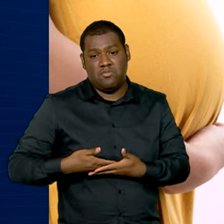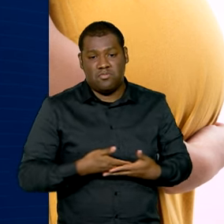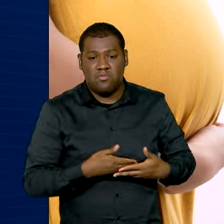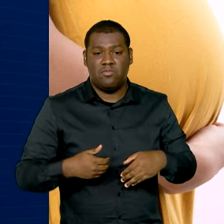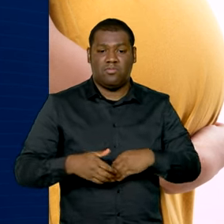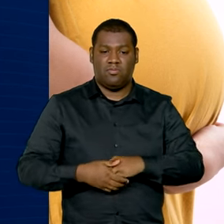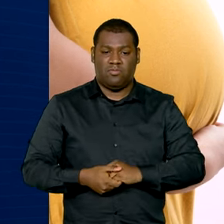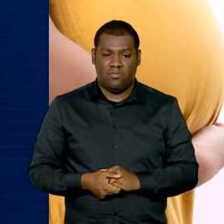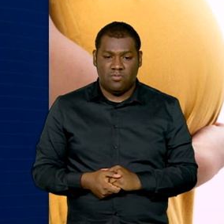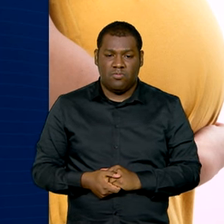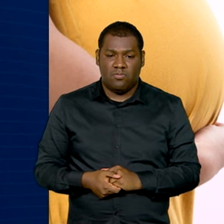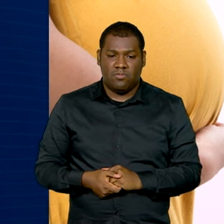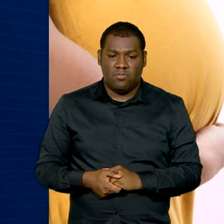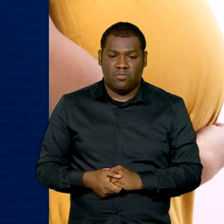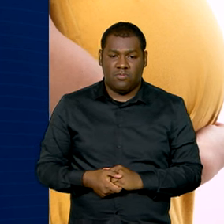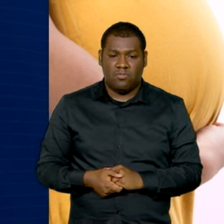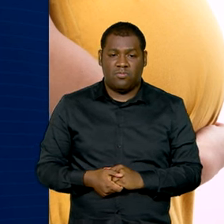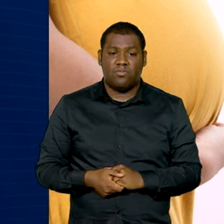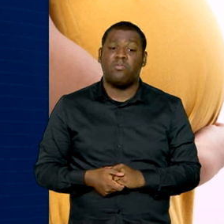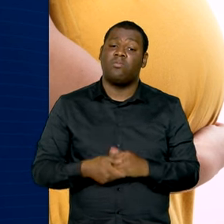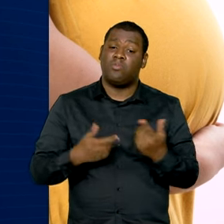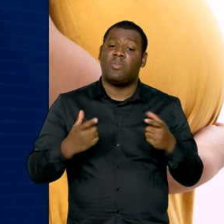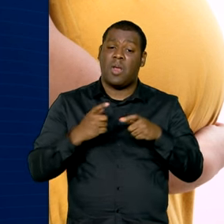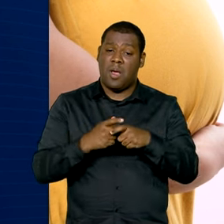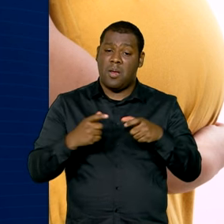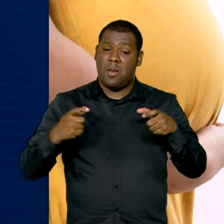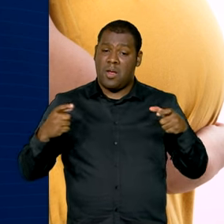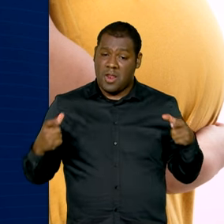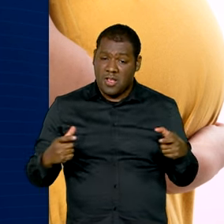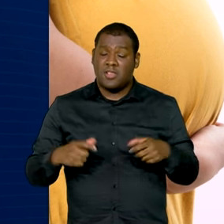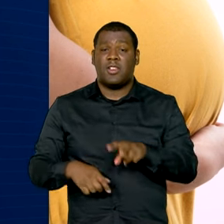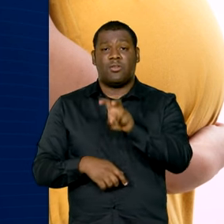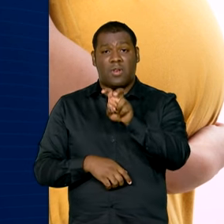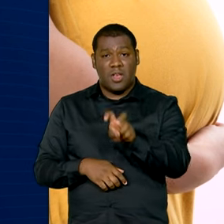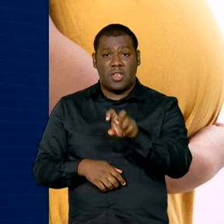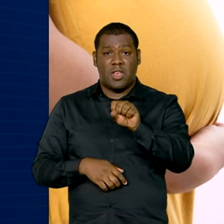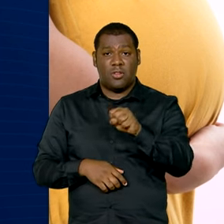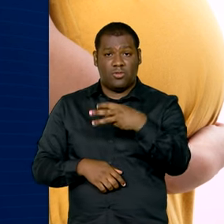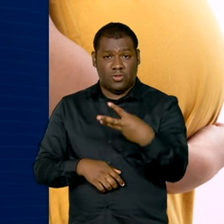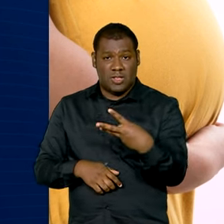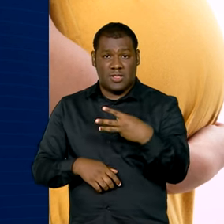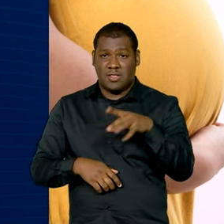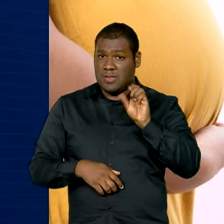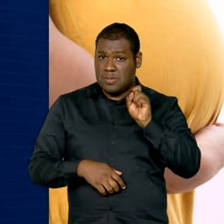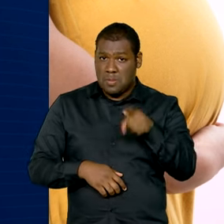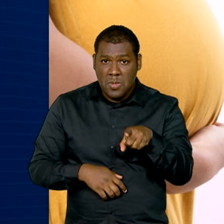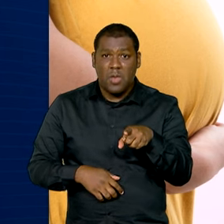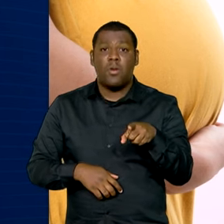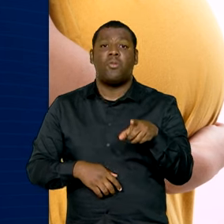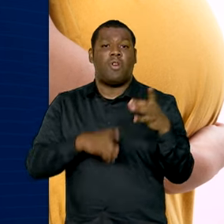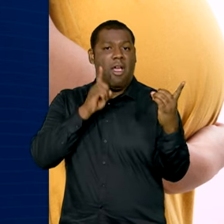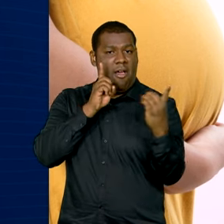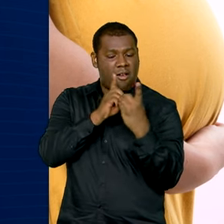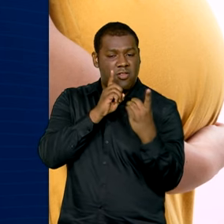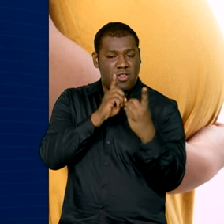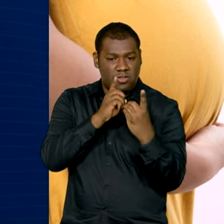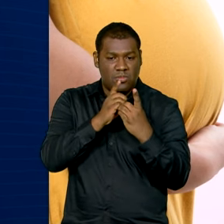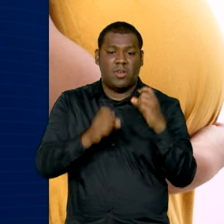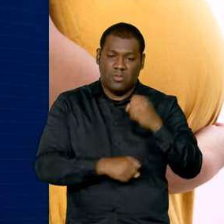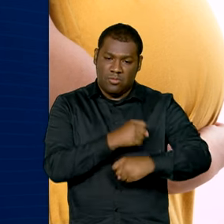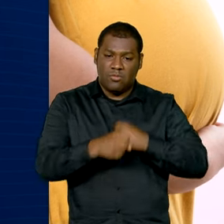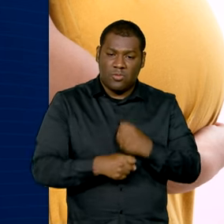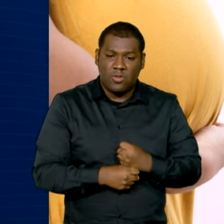ampliada para 583 mil atendimentos por ano. E a expectativa é de